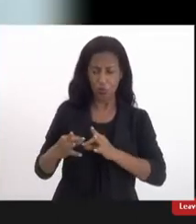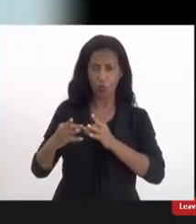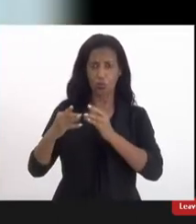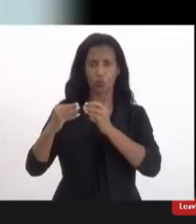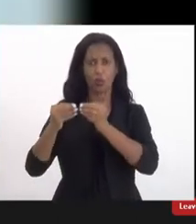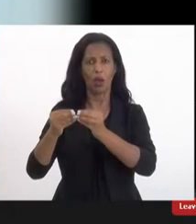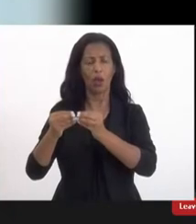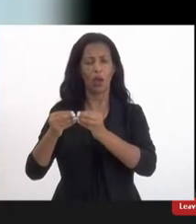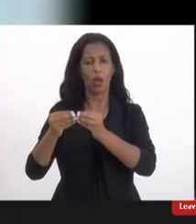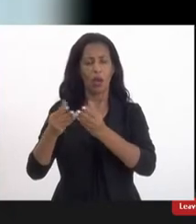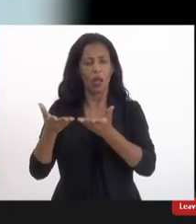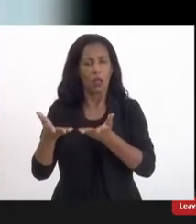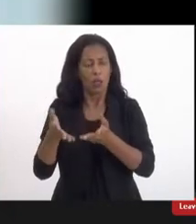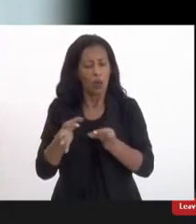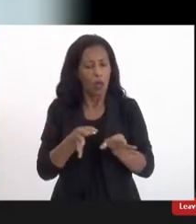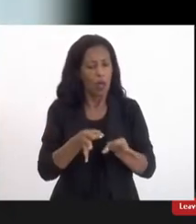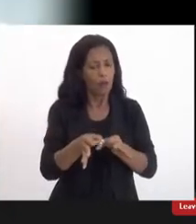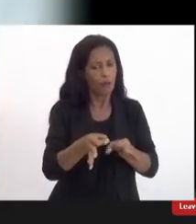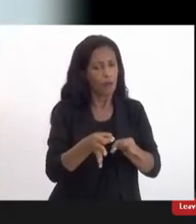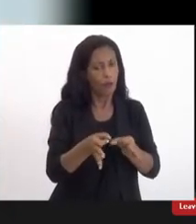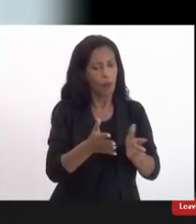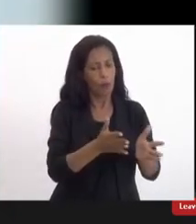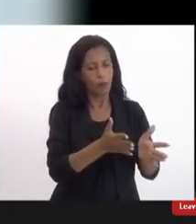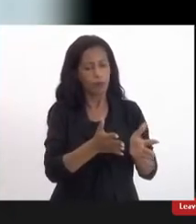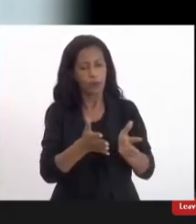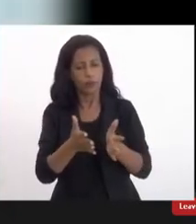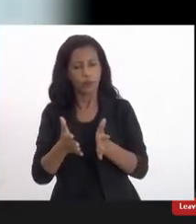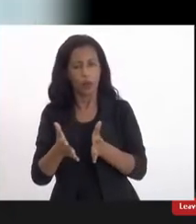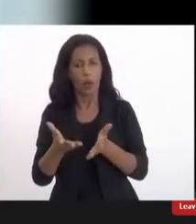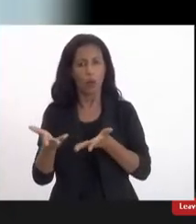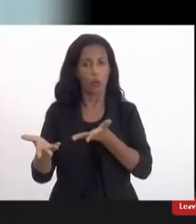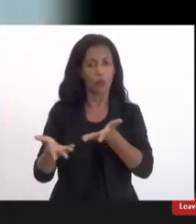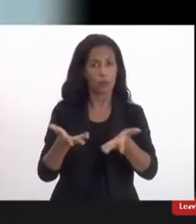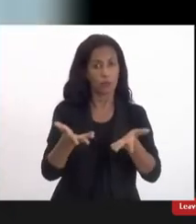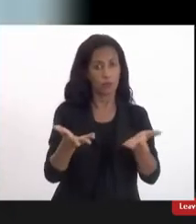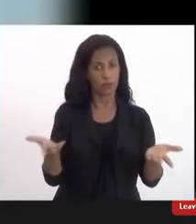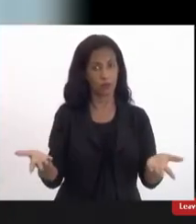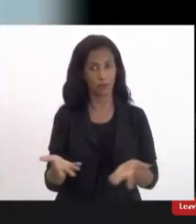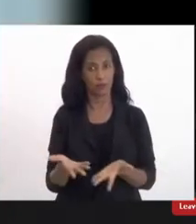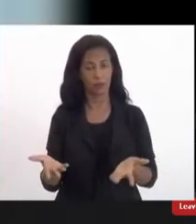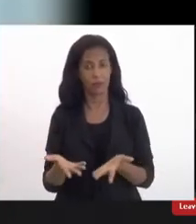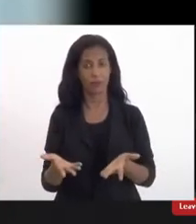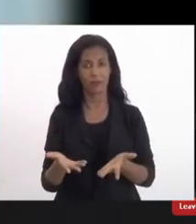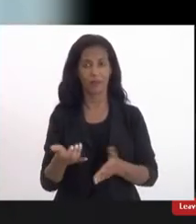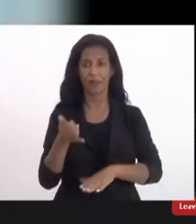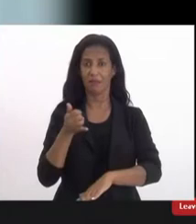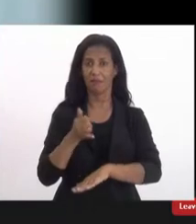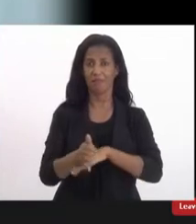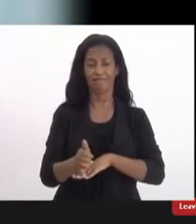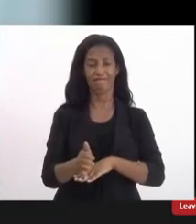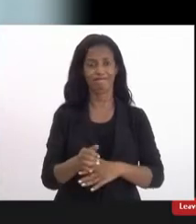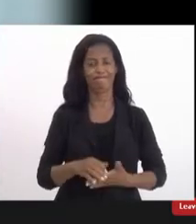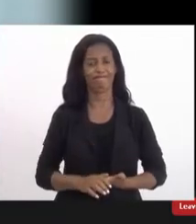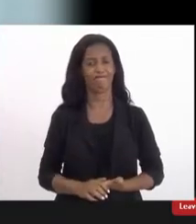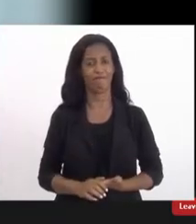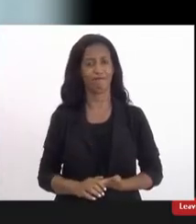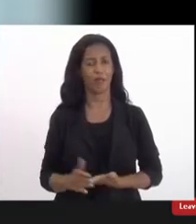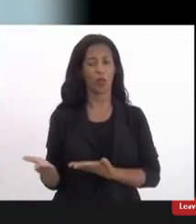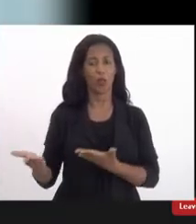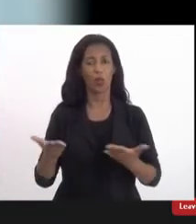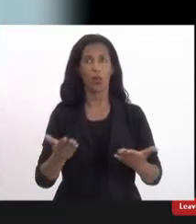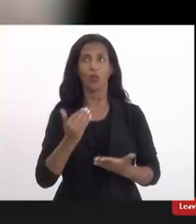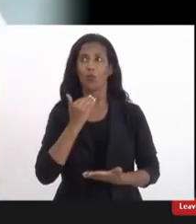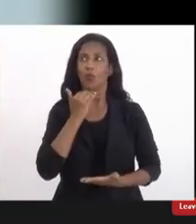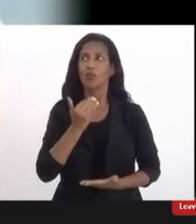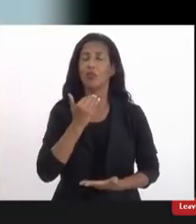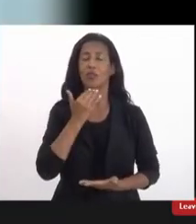então a forma como nós estamos fazendo como está sendo feito atualmente é equivocada não adianta a gente